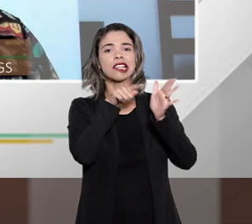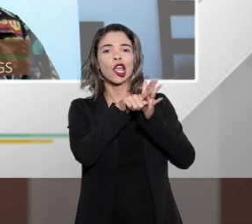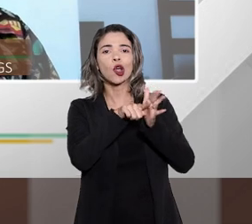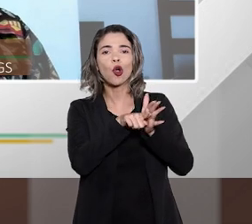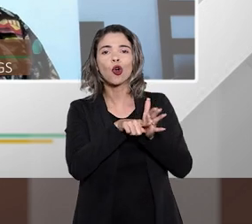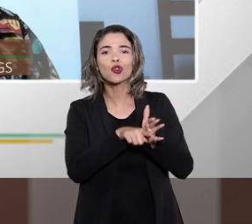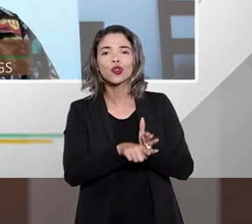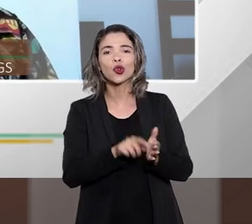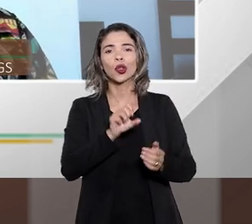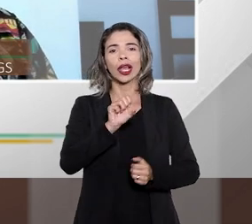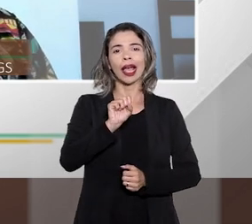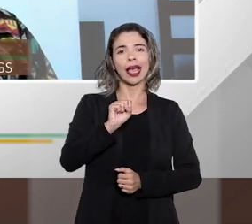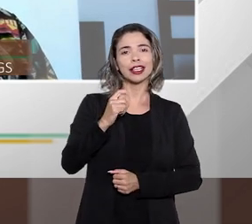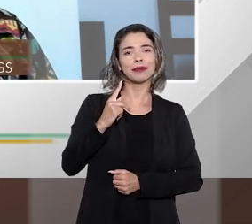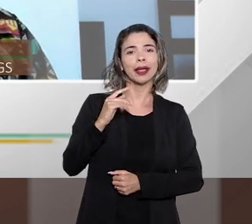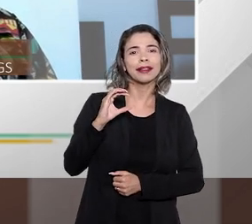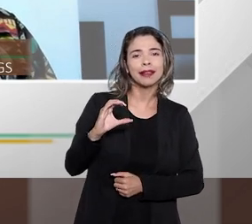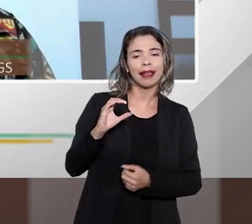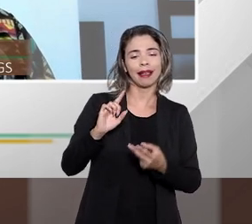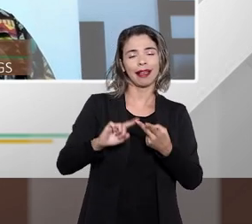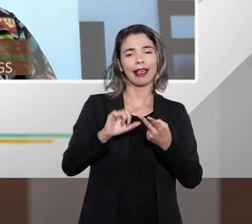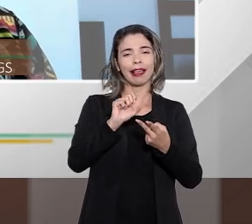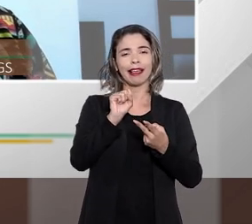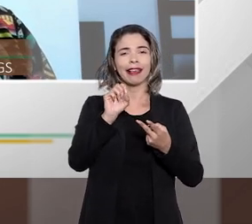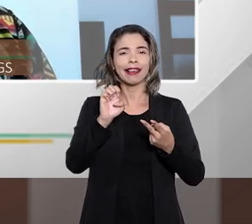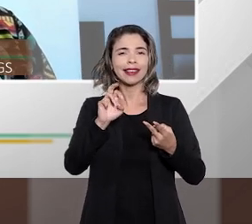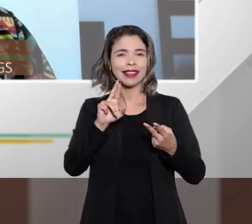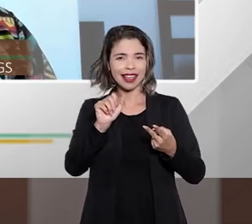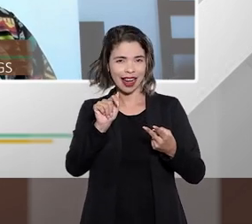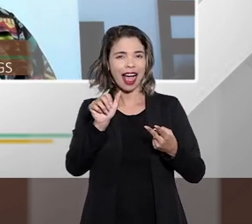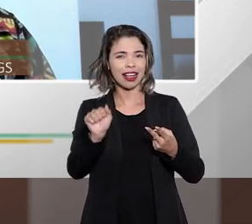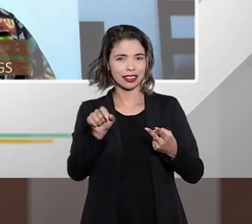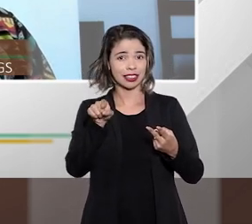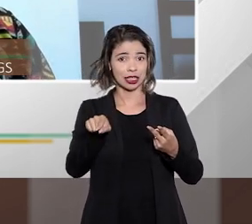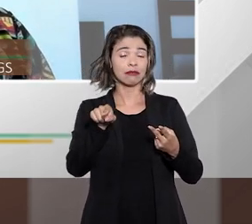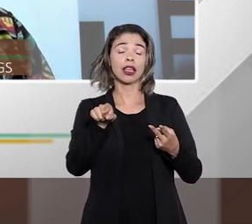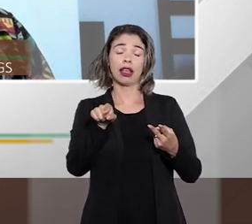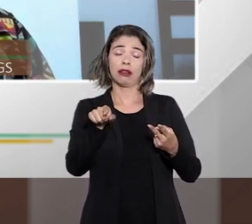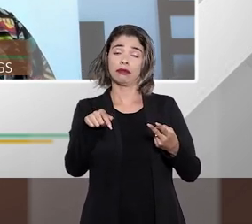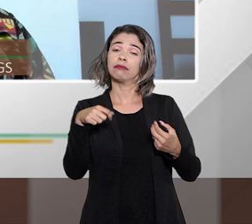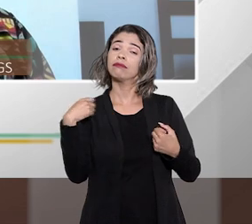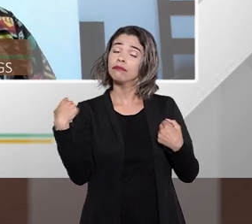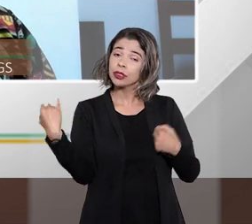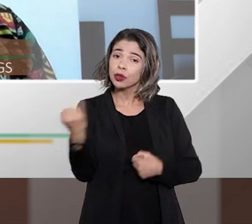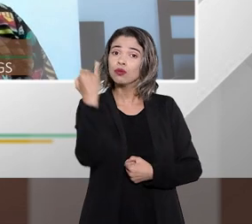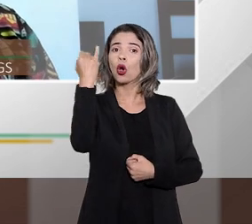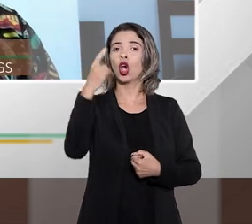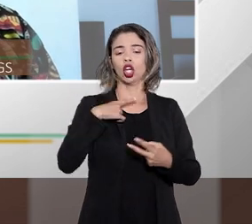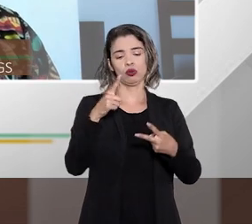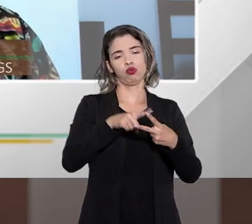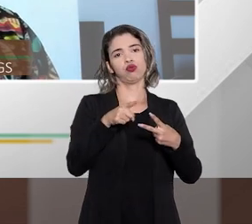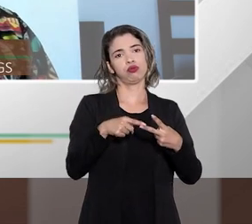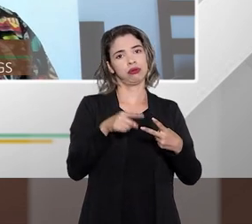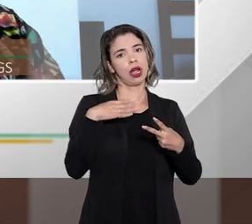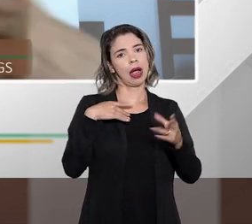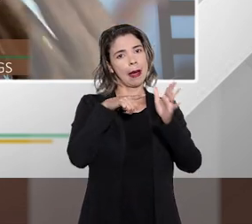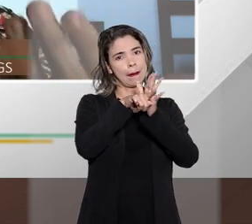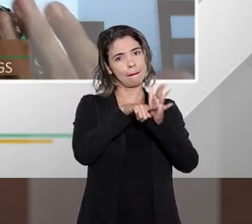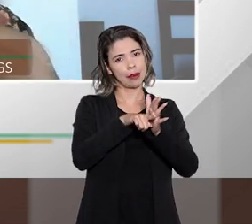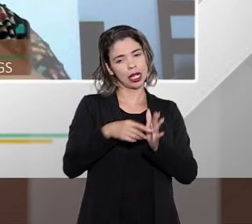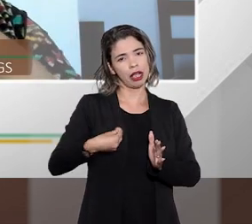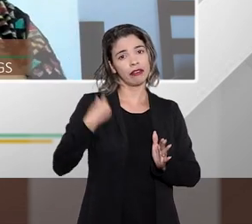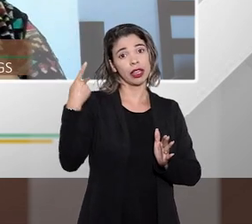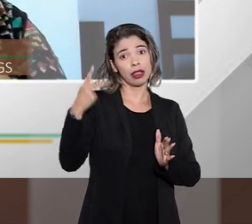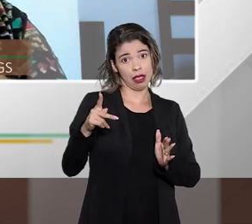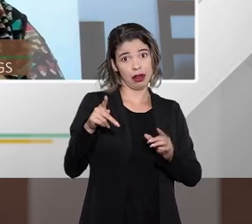serviços de proteção do crédito e sem avaliação da situação financeira do consumidor isso indica